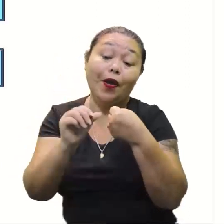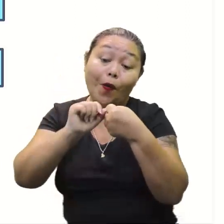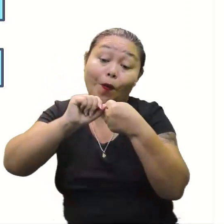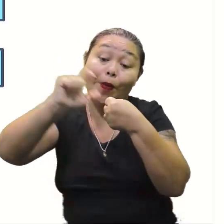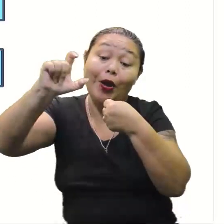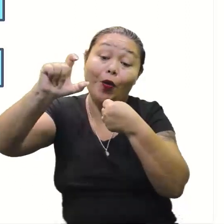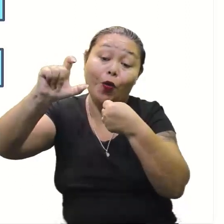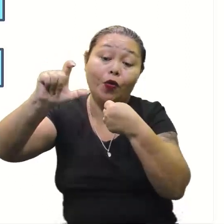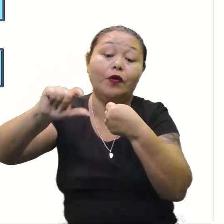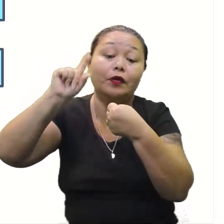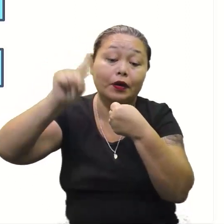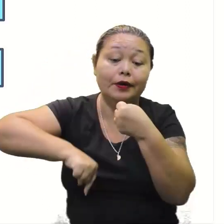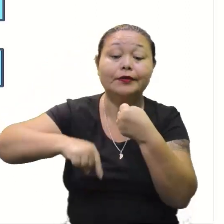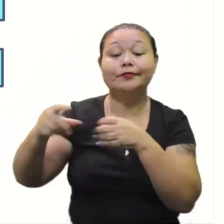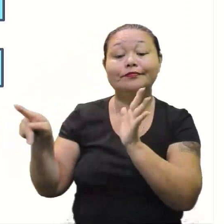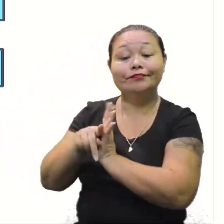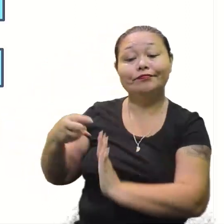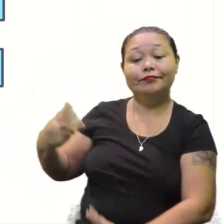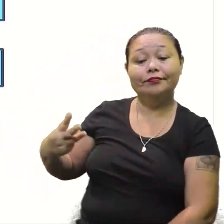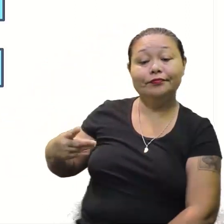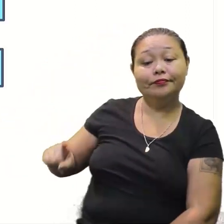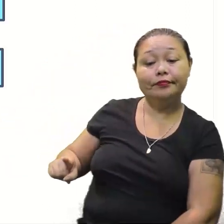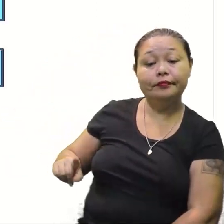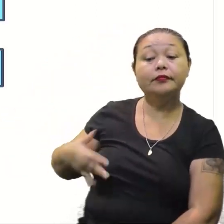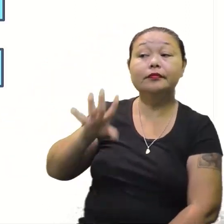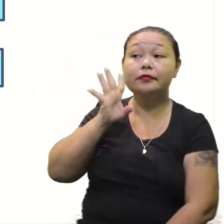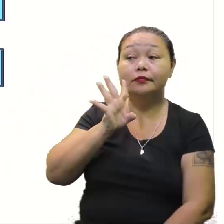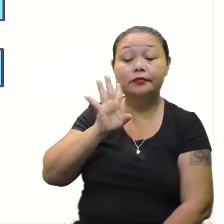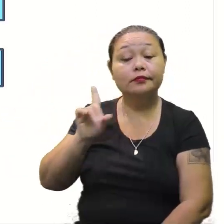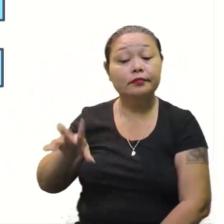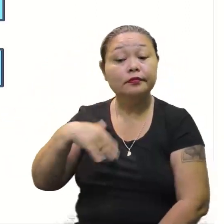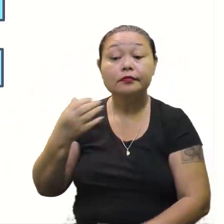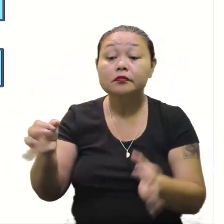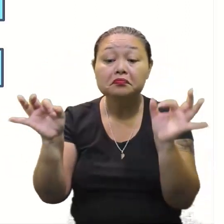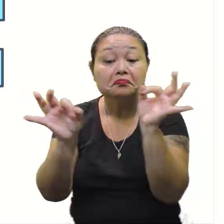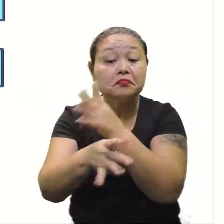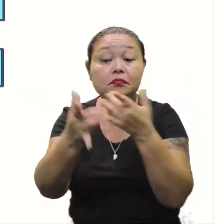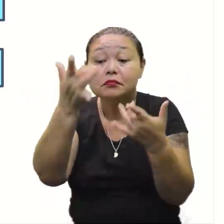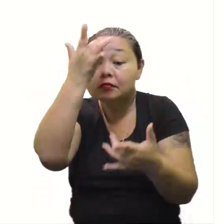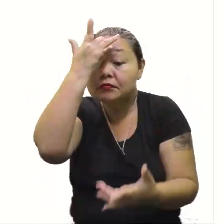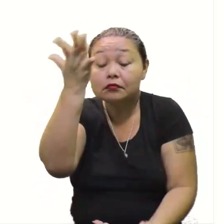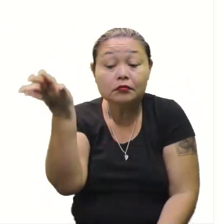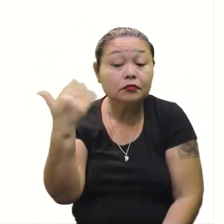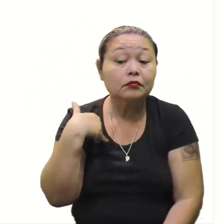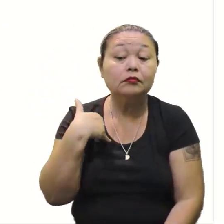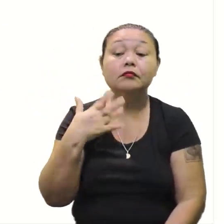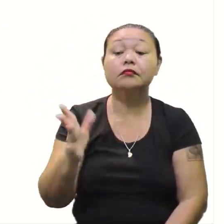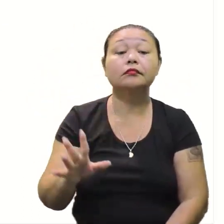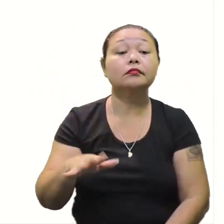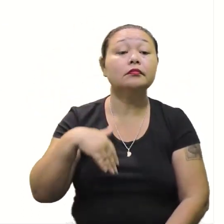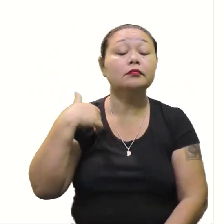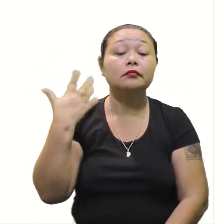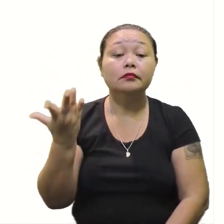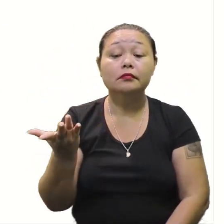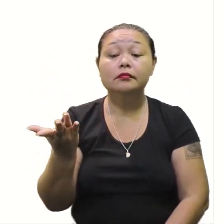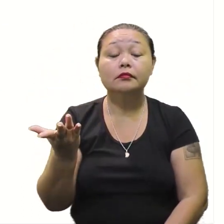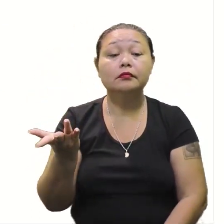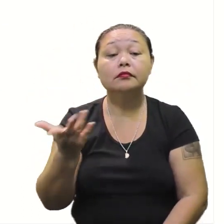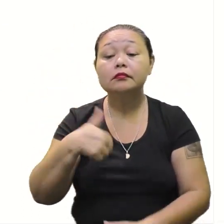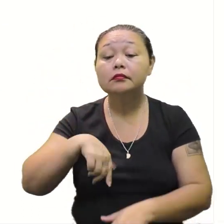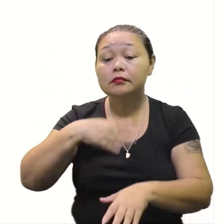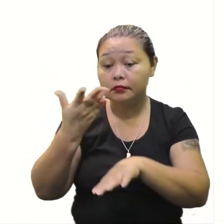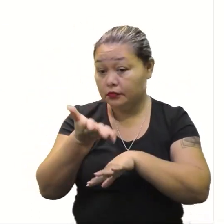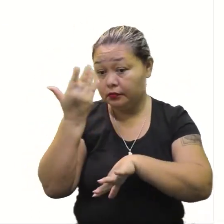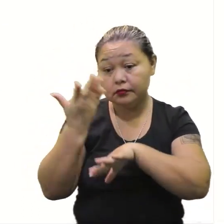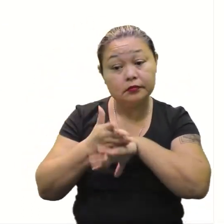ela é do terceiro grau. Ah, legal. Então, pronto, facinho, Já entendemos o grau da equação. Claro que vamos